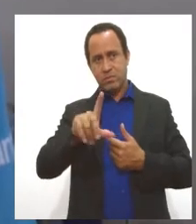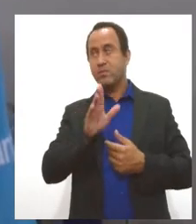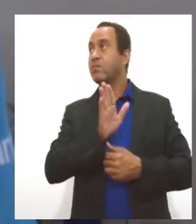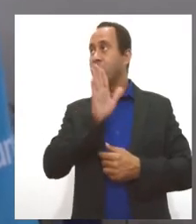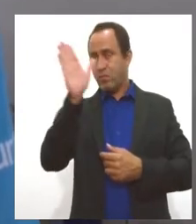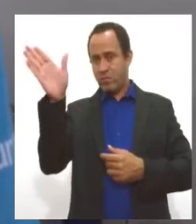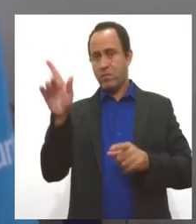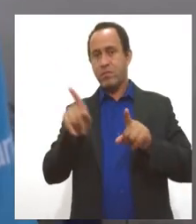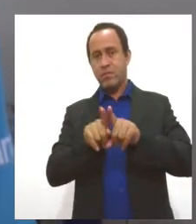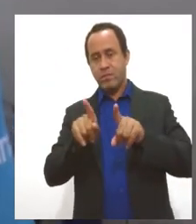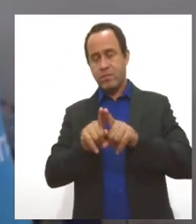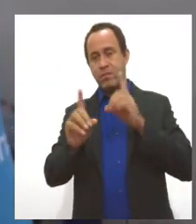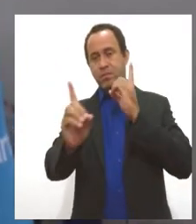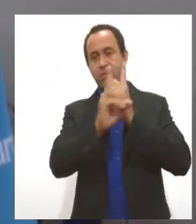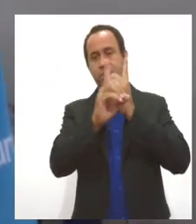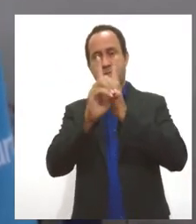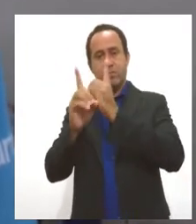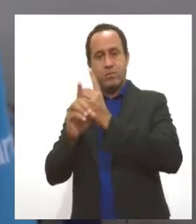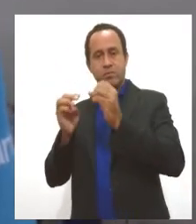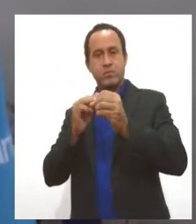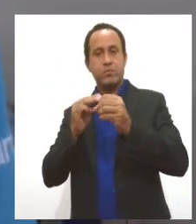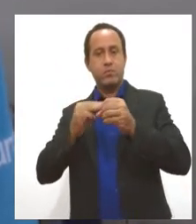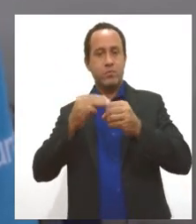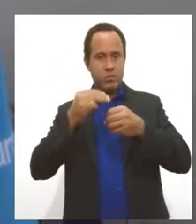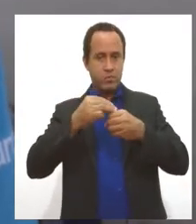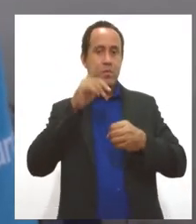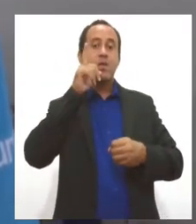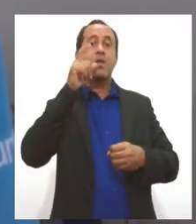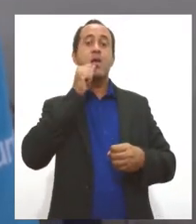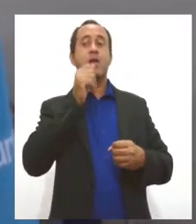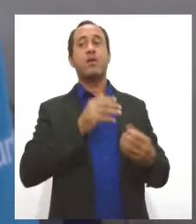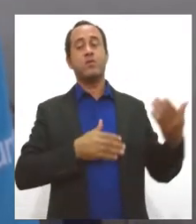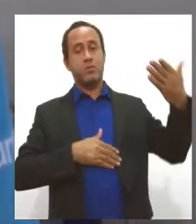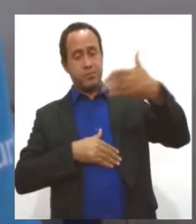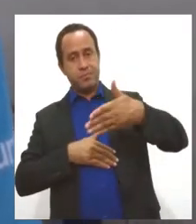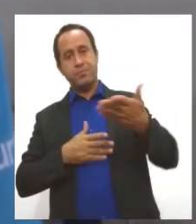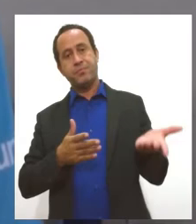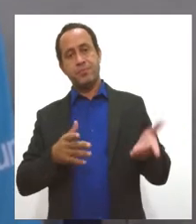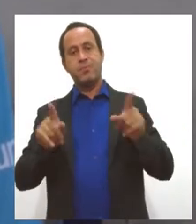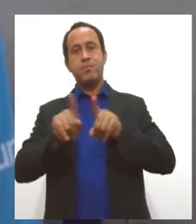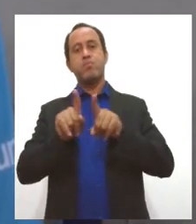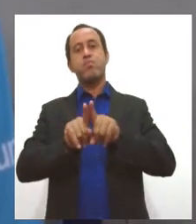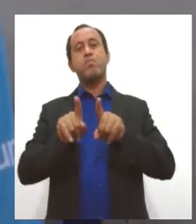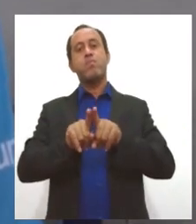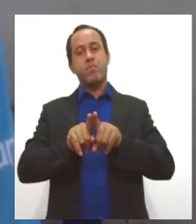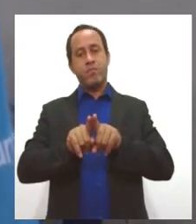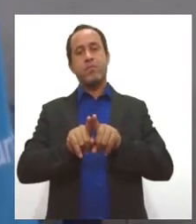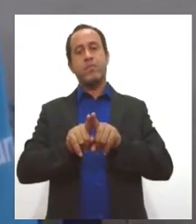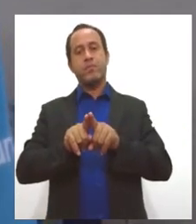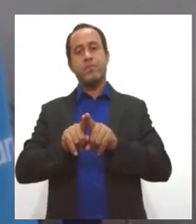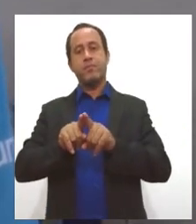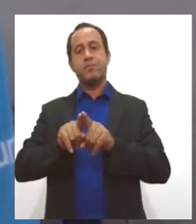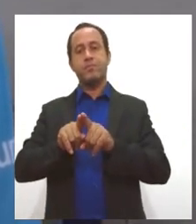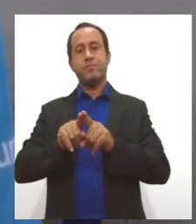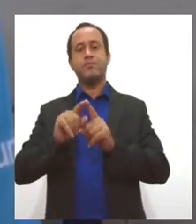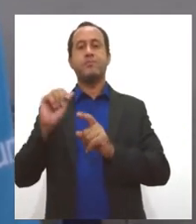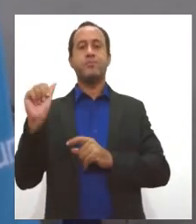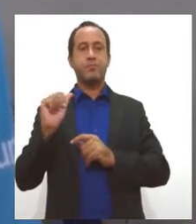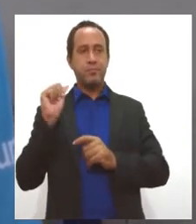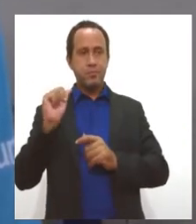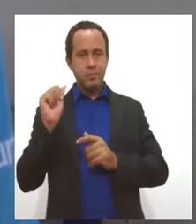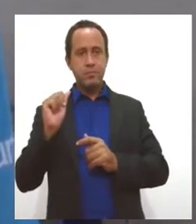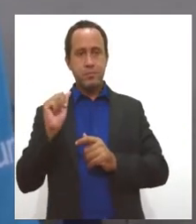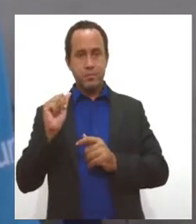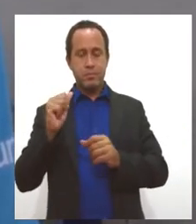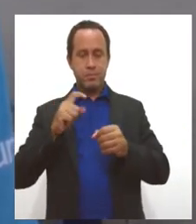conosco em alguns encontros com os municípios em Aracaju. E também é o próprio CDJBC, que é o Centro Dom José Brandão de Castro, que o parceiro